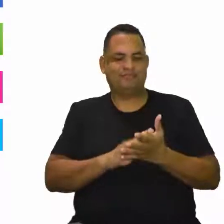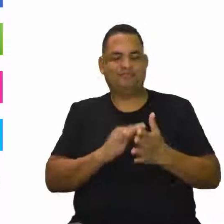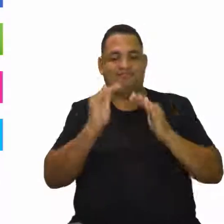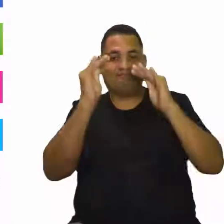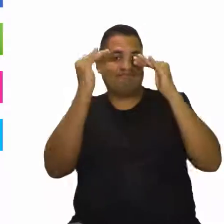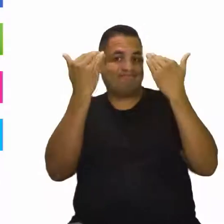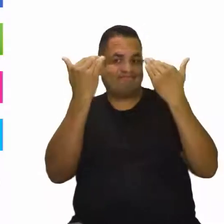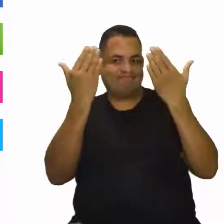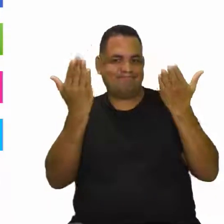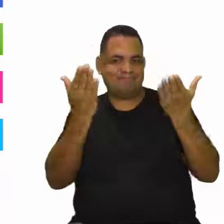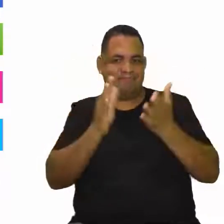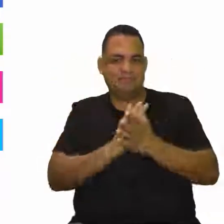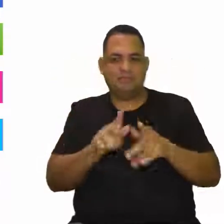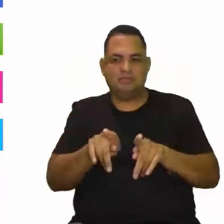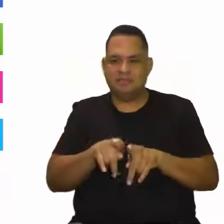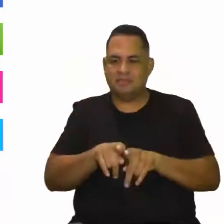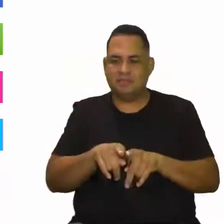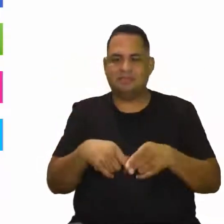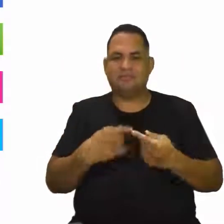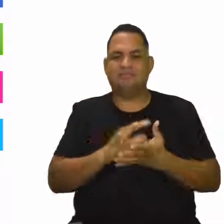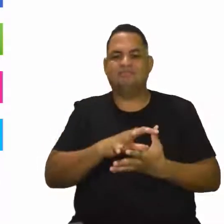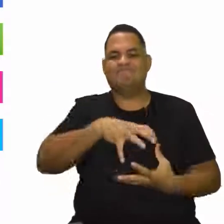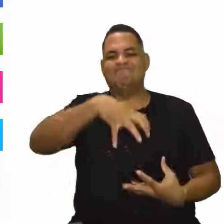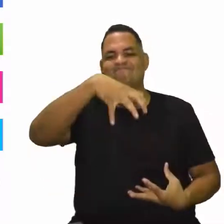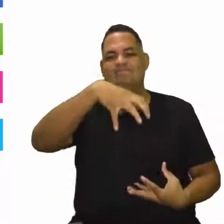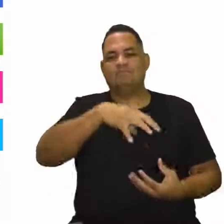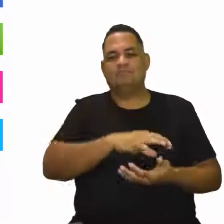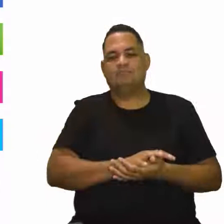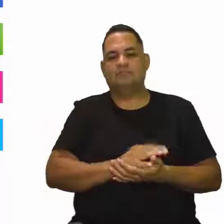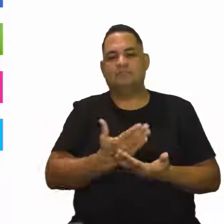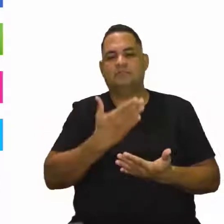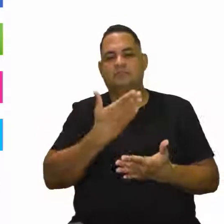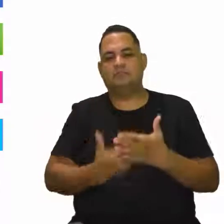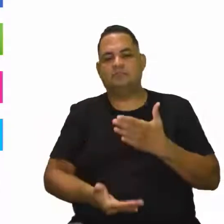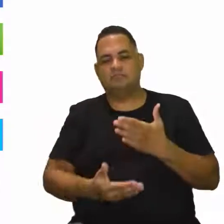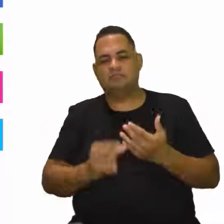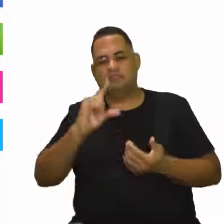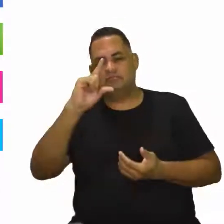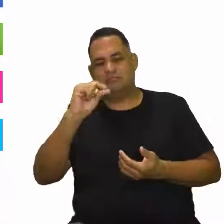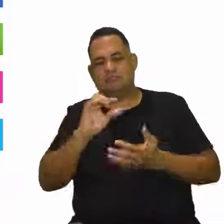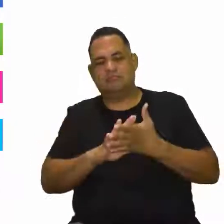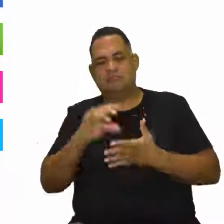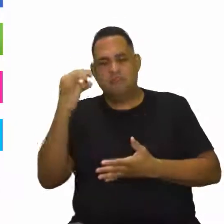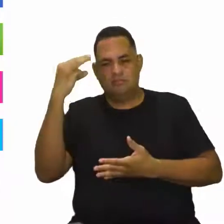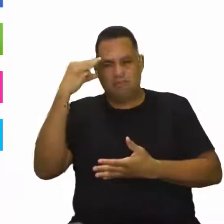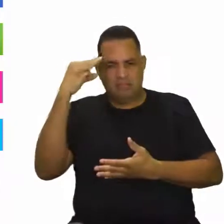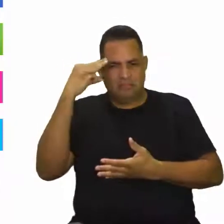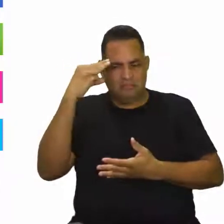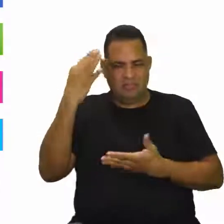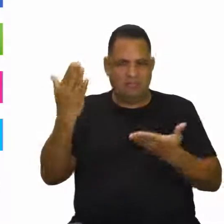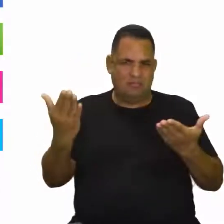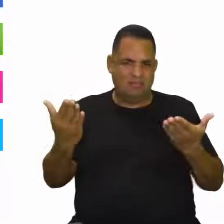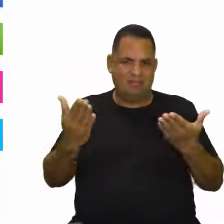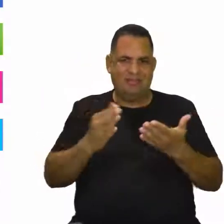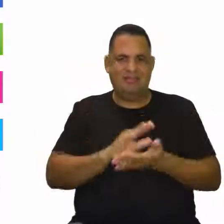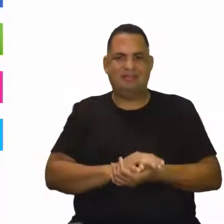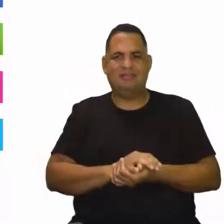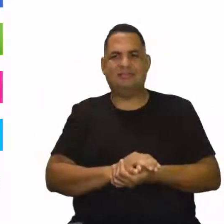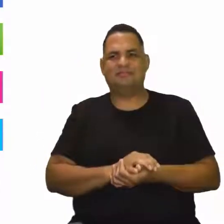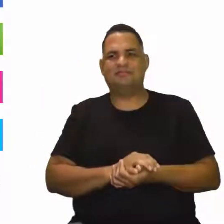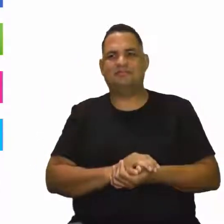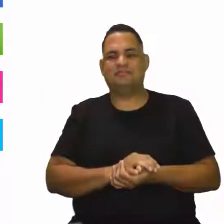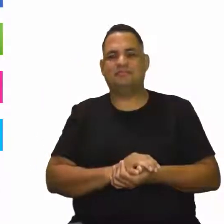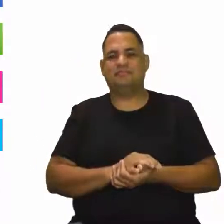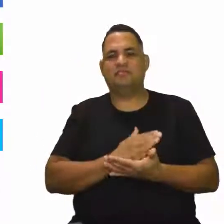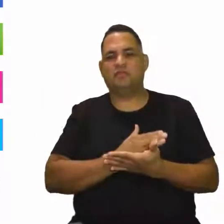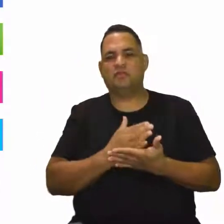concentração, né? Esse idoso, ele já perde um pouquinho da sua memória, em algumas falhas, a